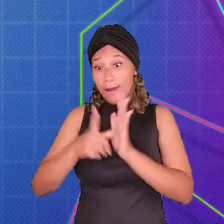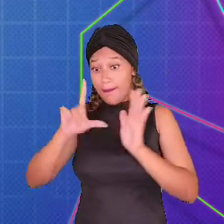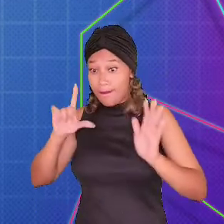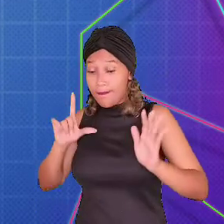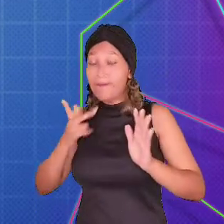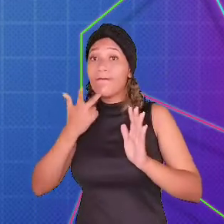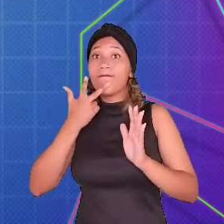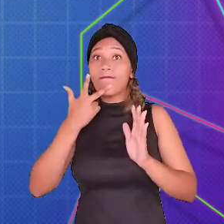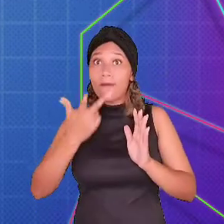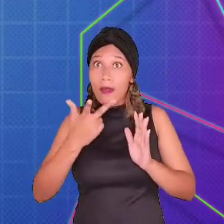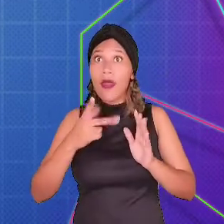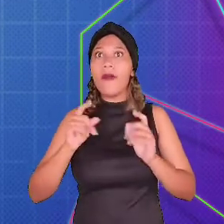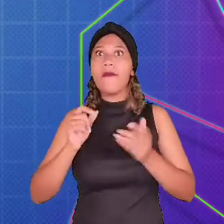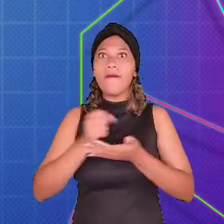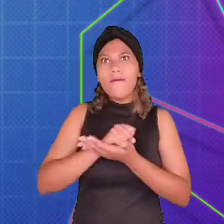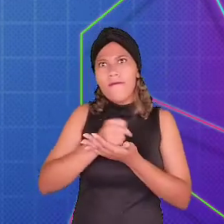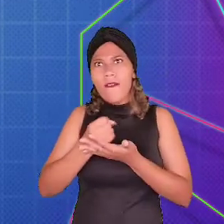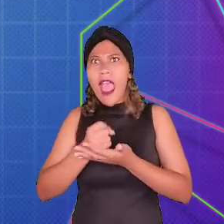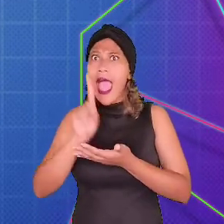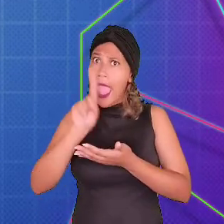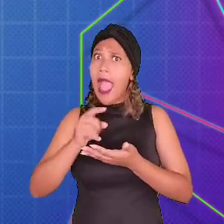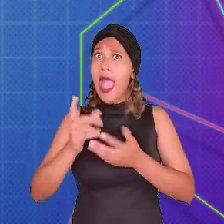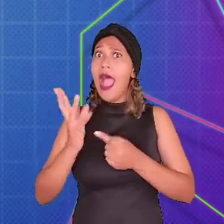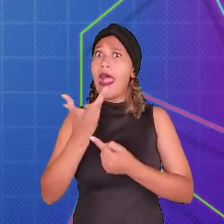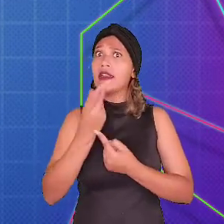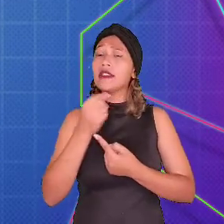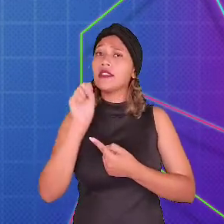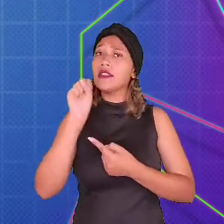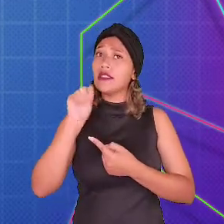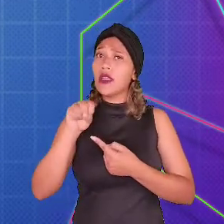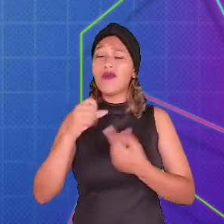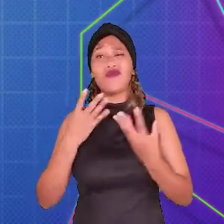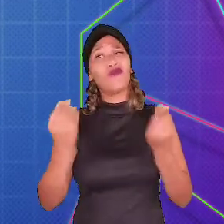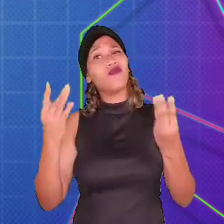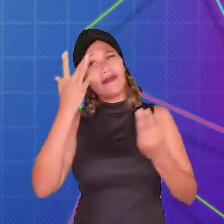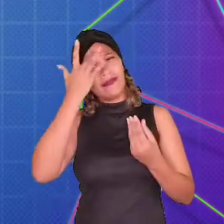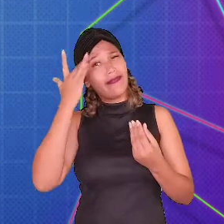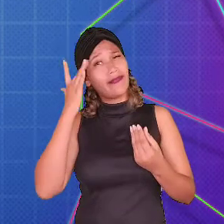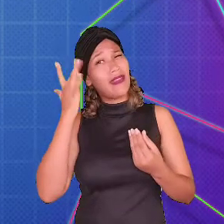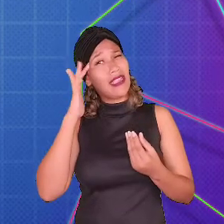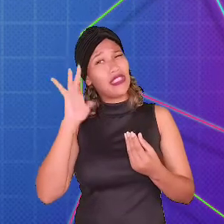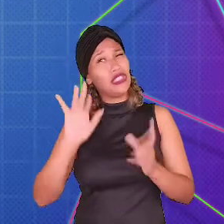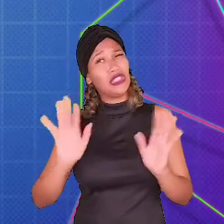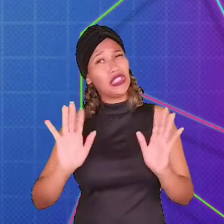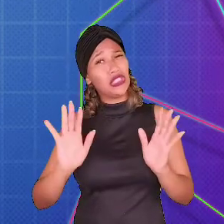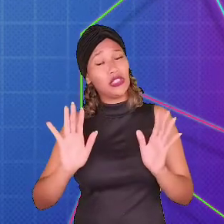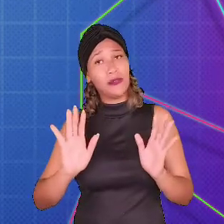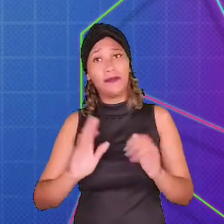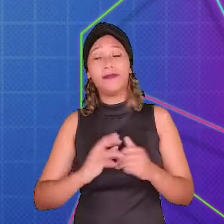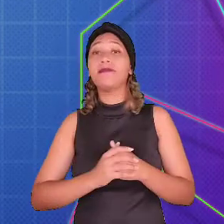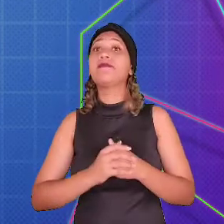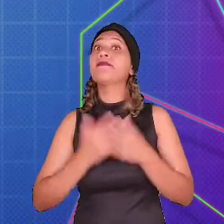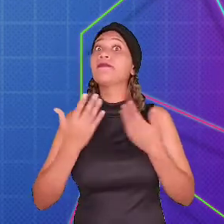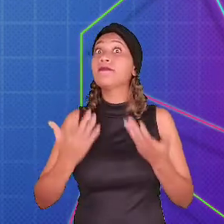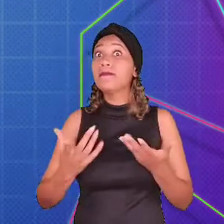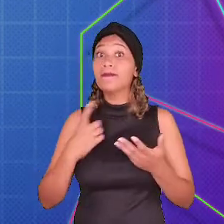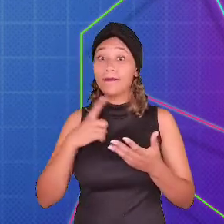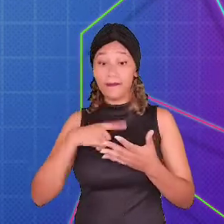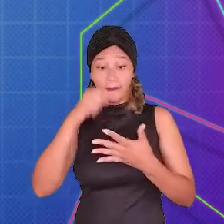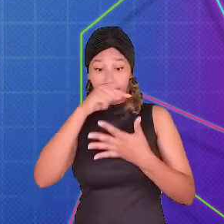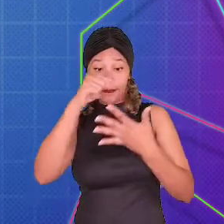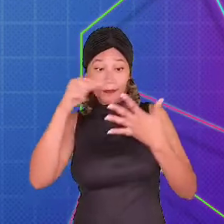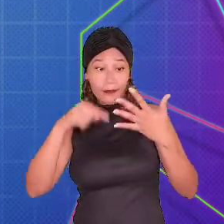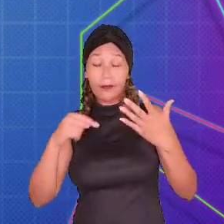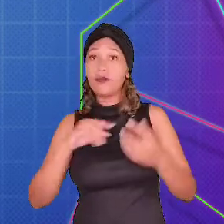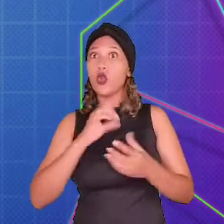adiantar para vocês que os games são um tipo de arte, apesar de muitos acharem que não. Há alguns aspectos dos jogos